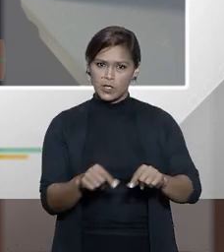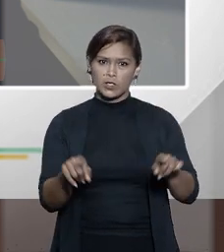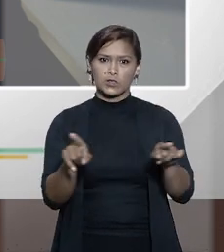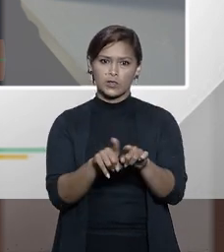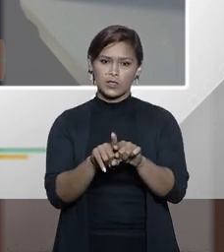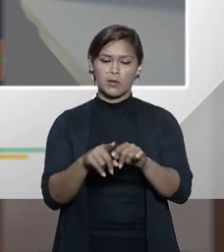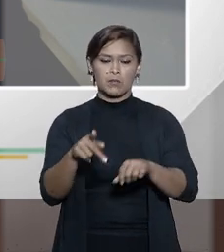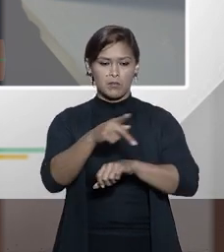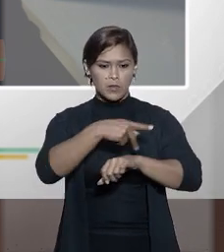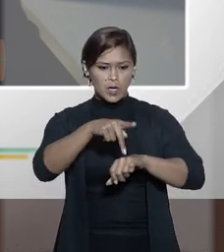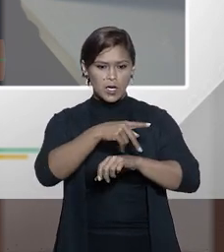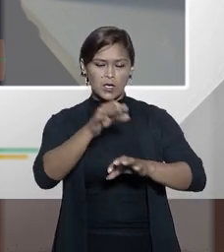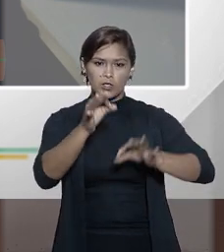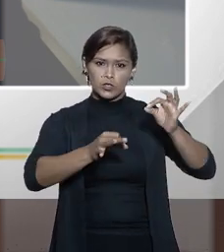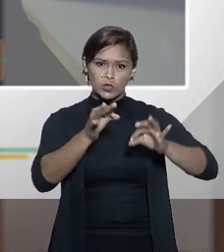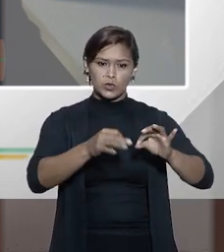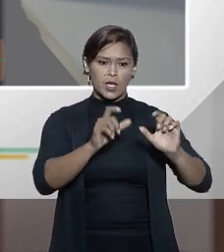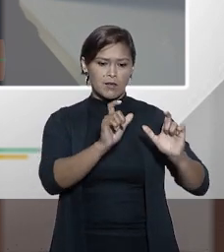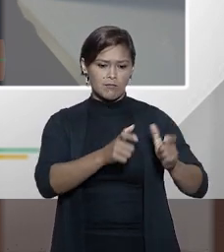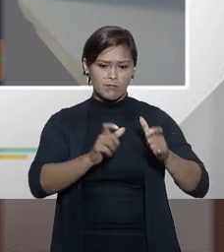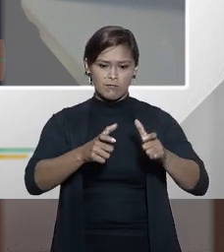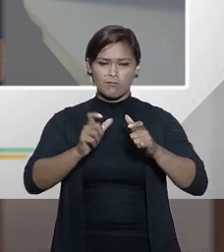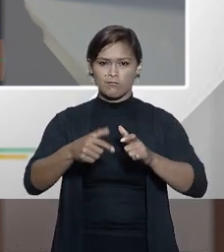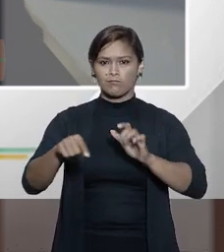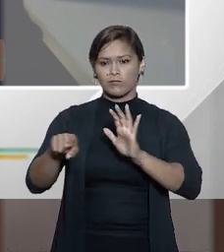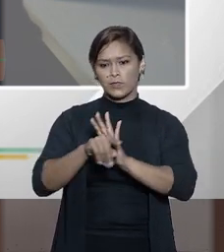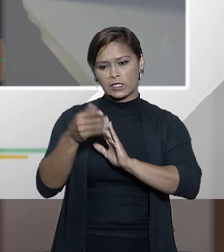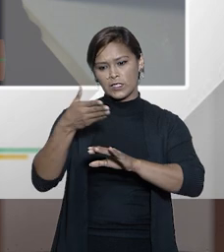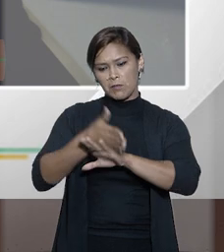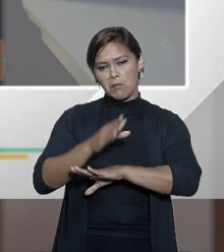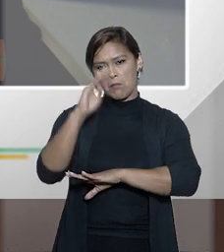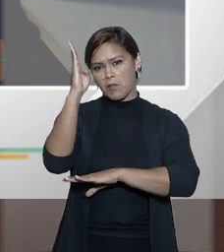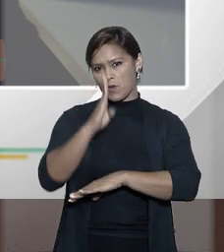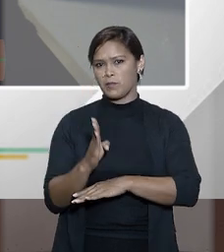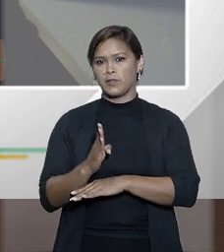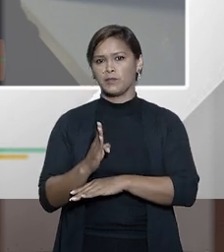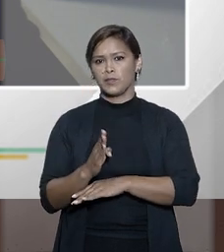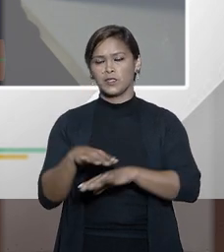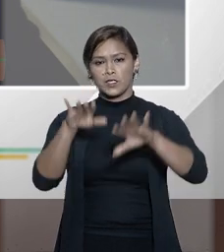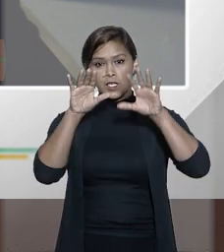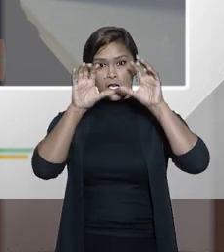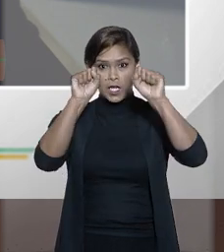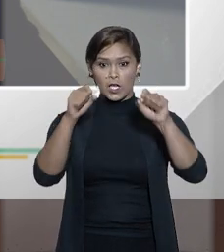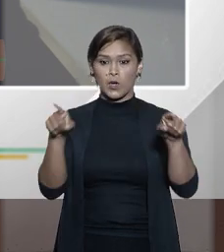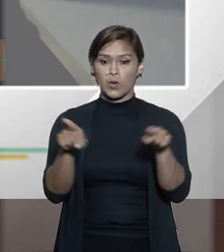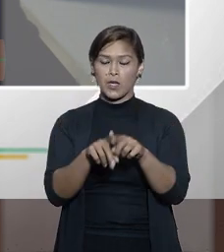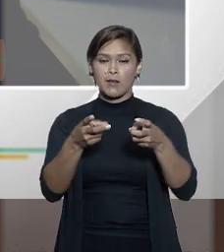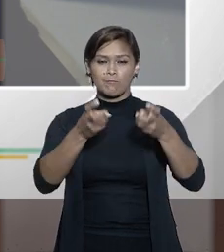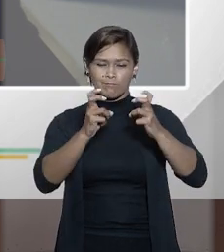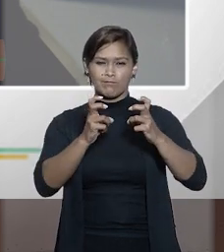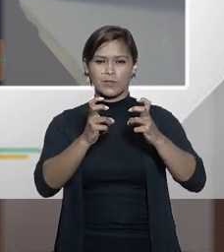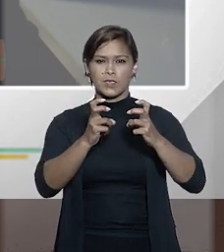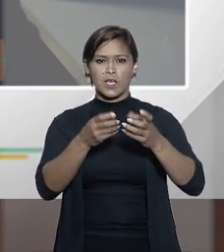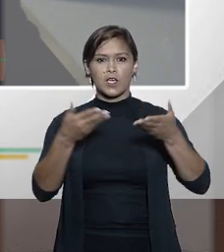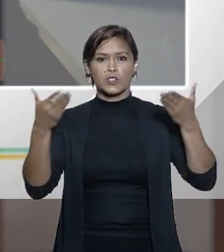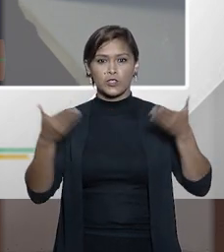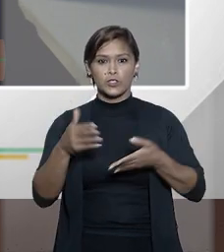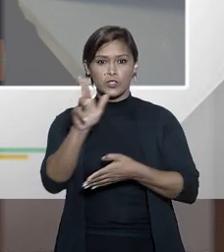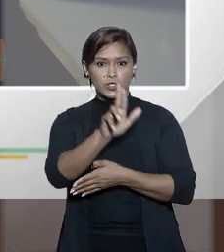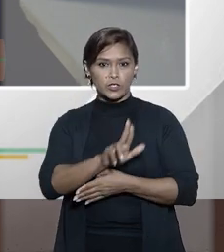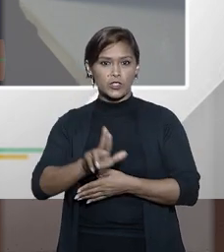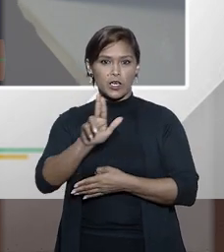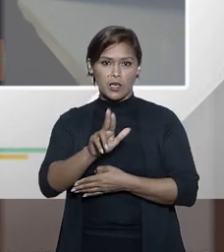será também para os casos julgados nas instâncias brasileiras e é notável isso porque já